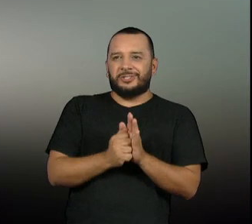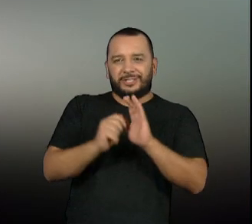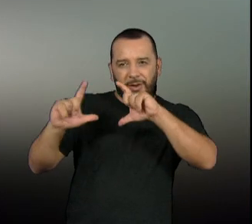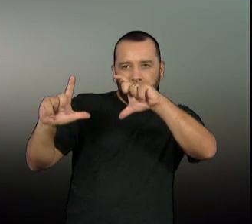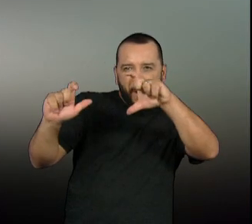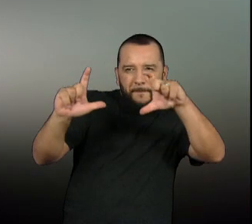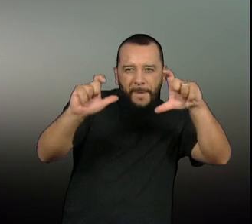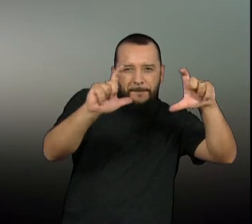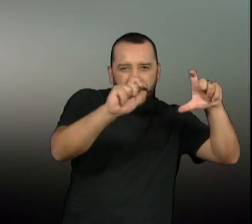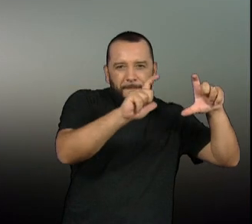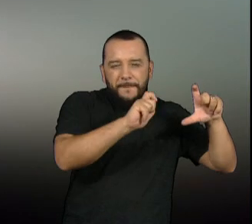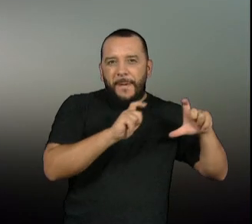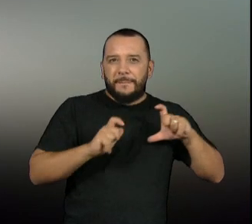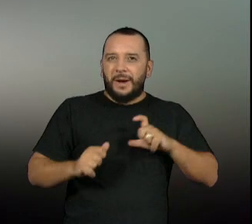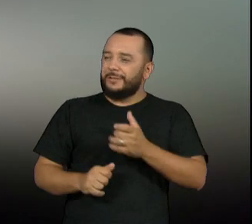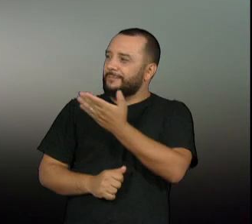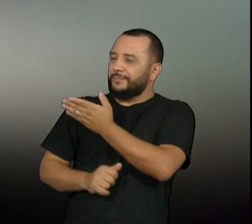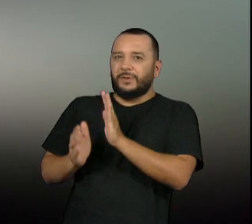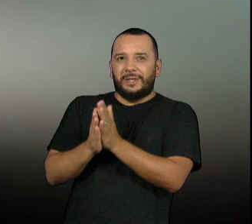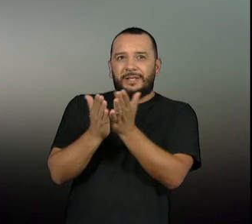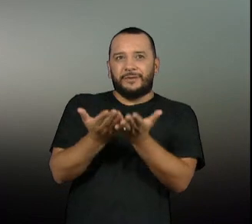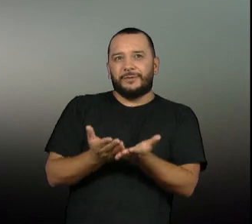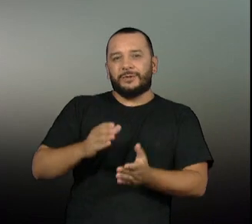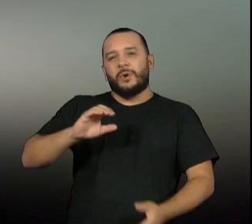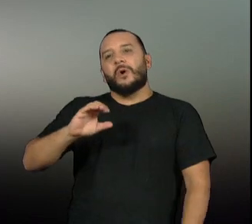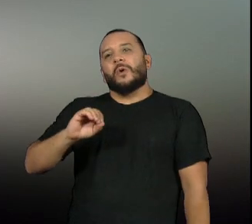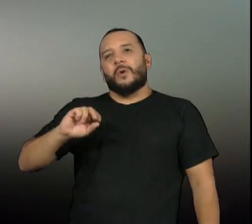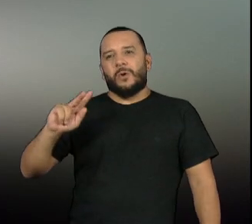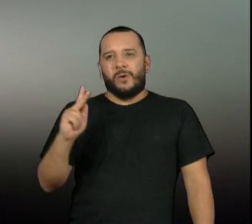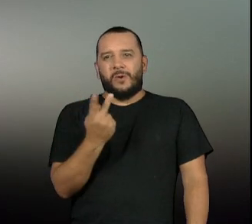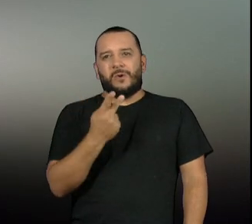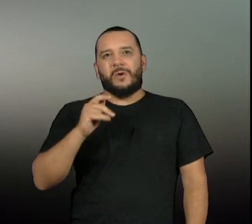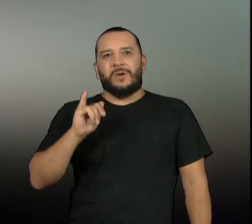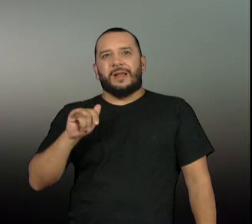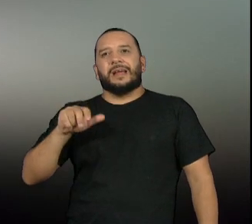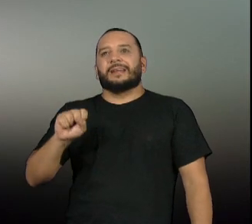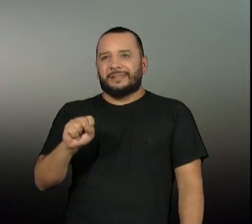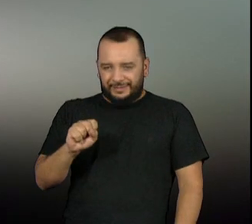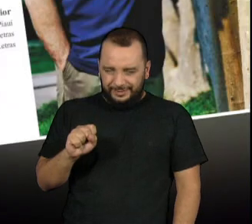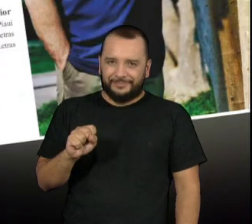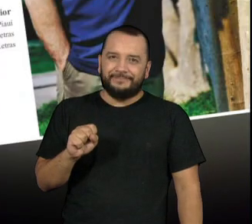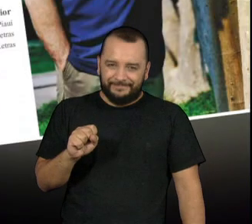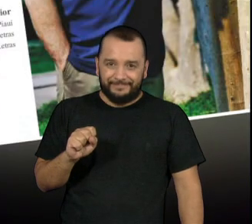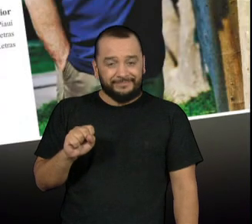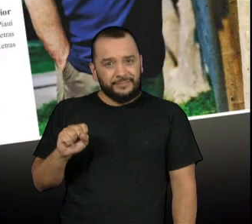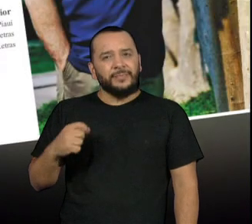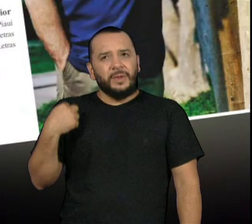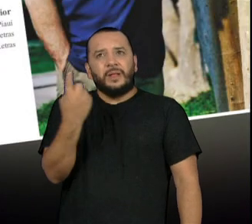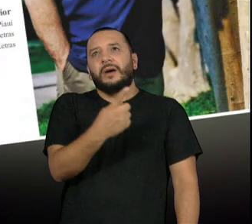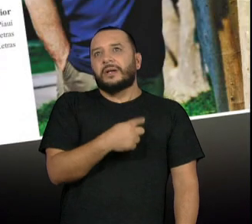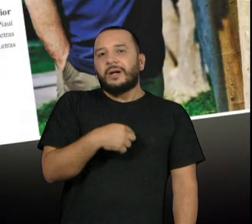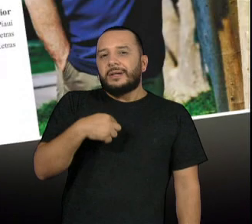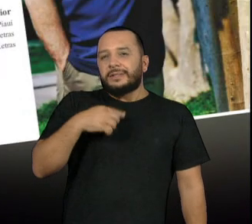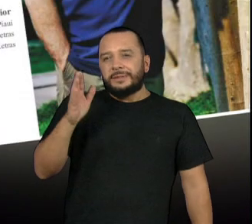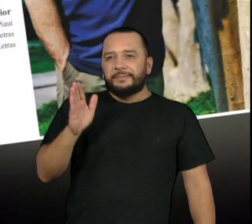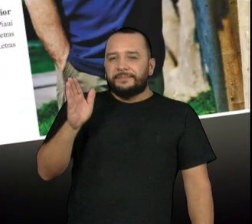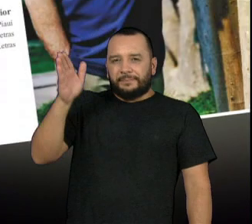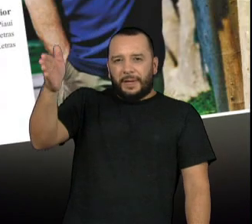lentes do fotógrafo no livro Olhais. Nas expedições que a gente fez para a produção do livro Olhais,